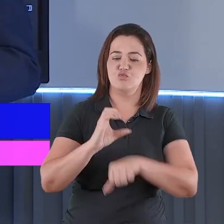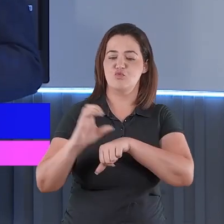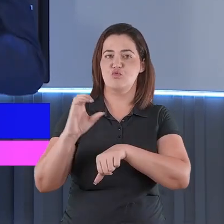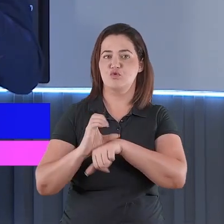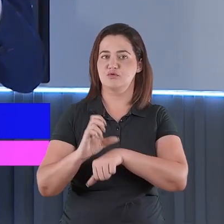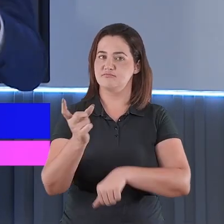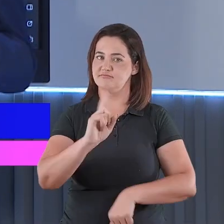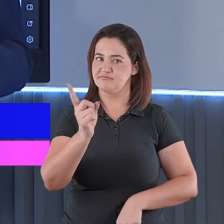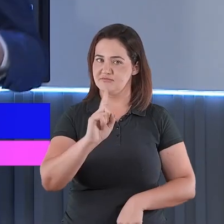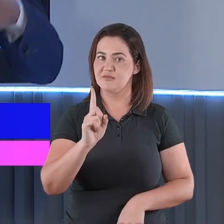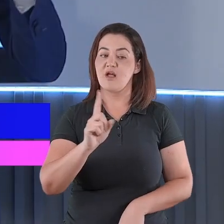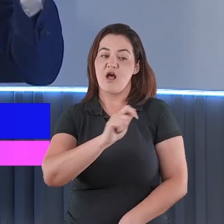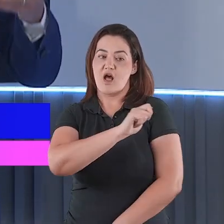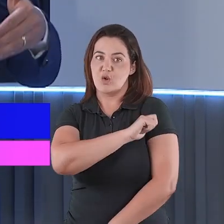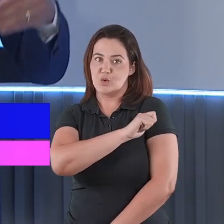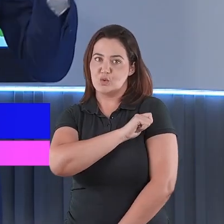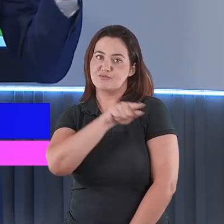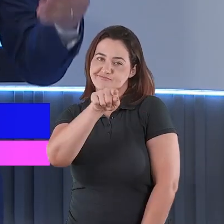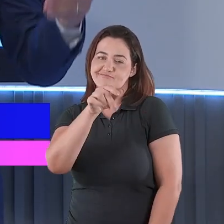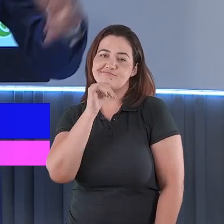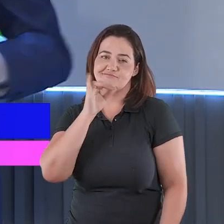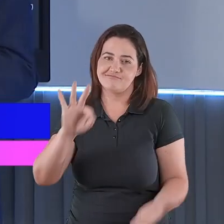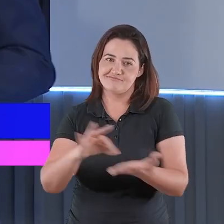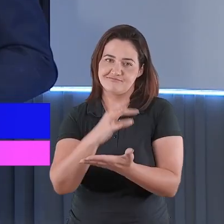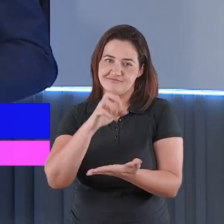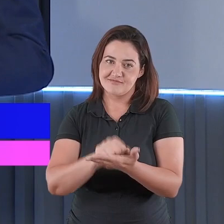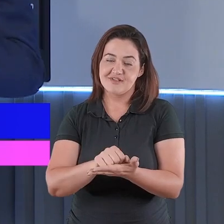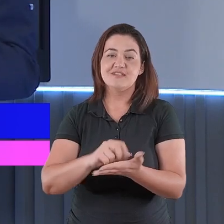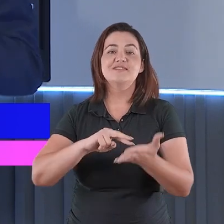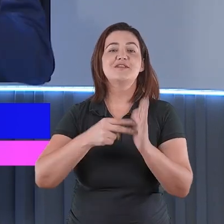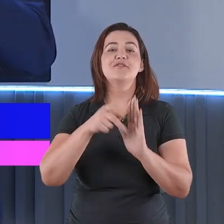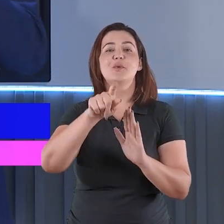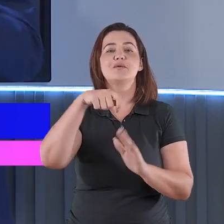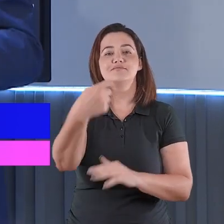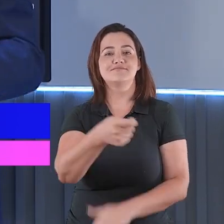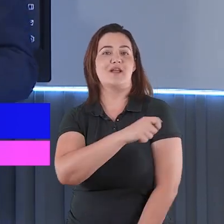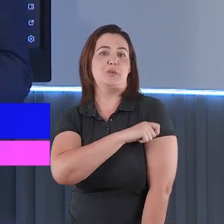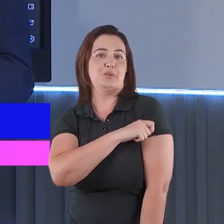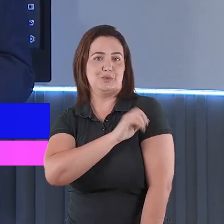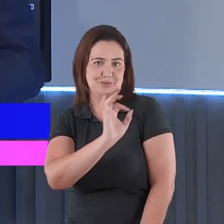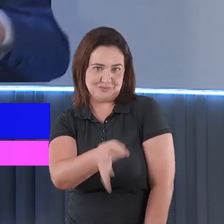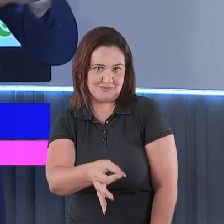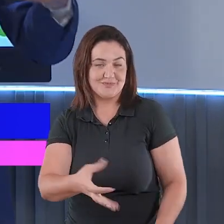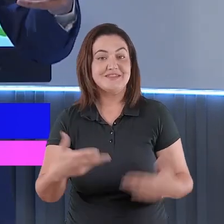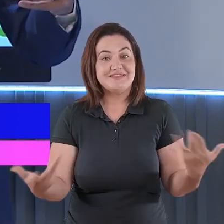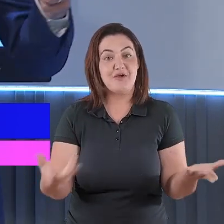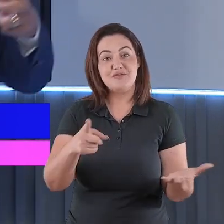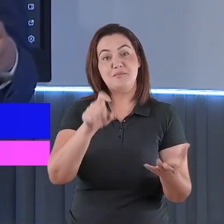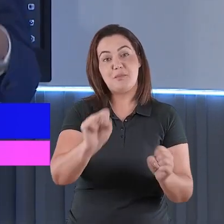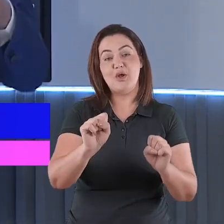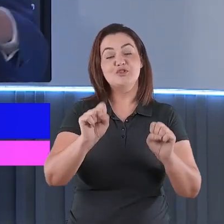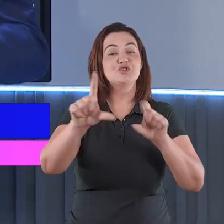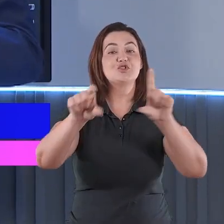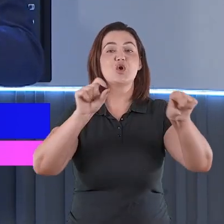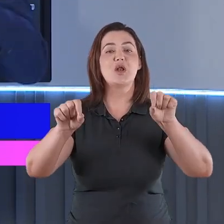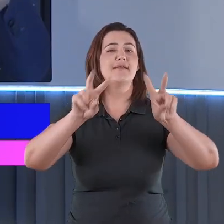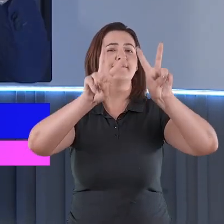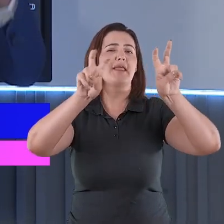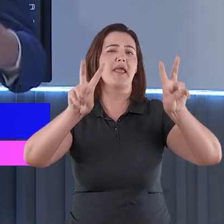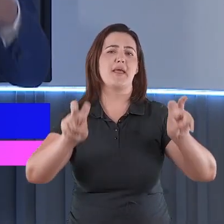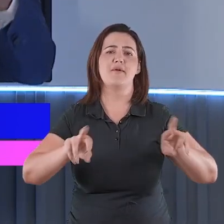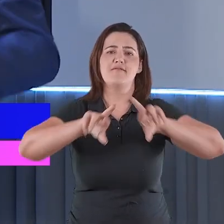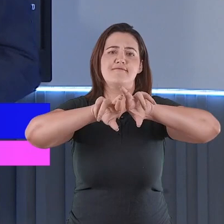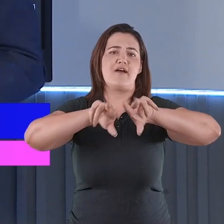por aluno. O aluno pode fazer quantos cursos ele quiser. Então, você pode continuar aprofundando a sua caminhada. Já fez um estudo, fez dois, fez três.